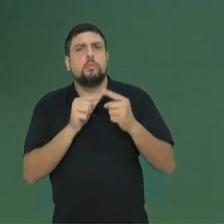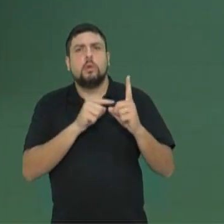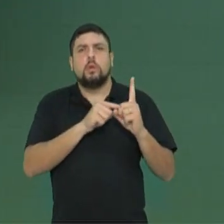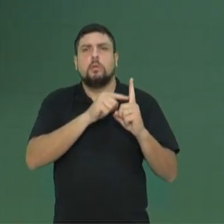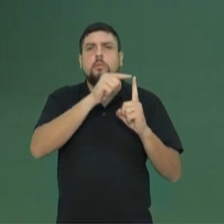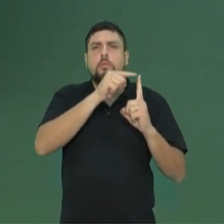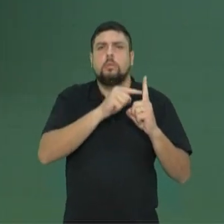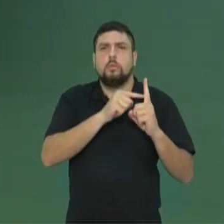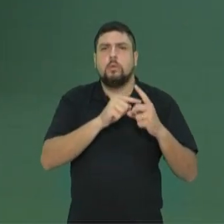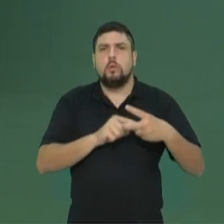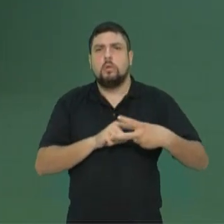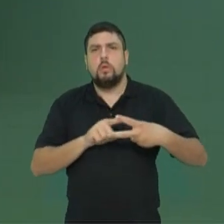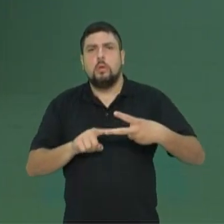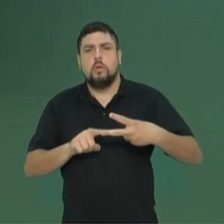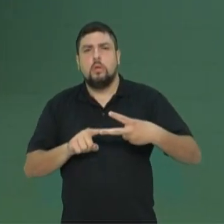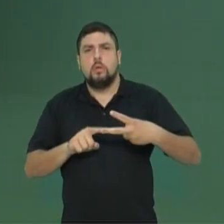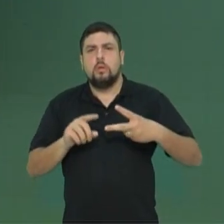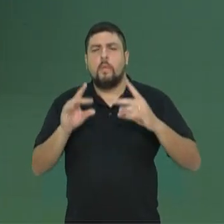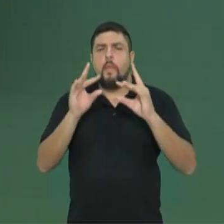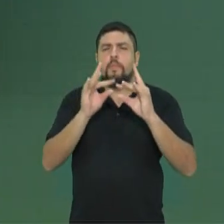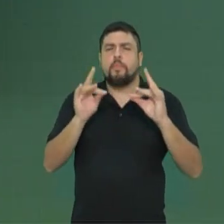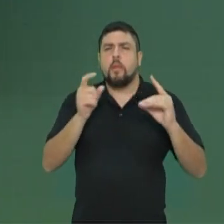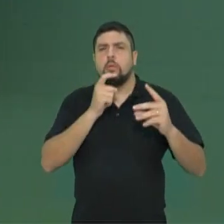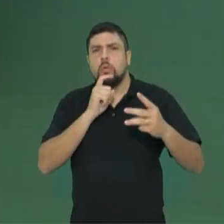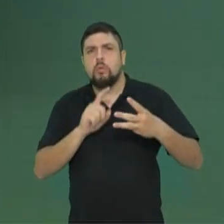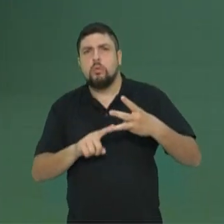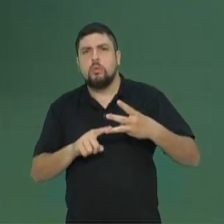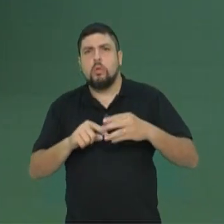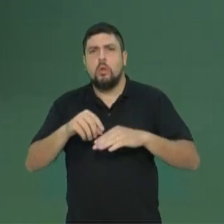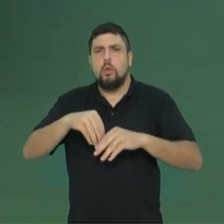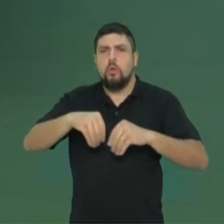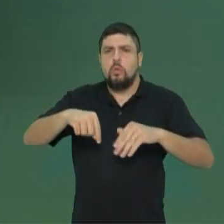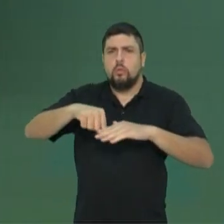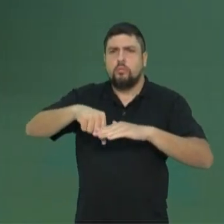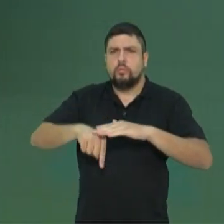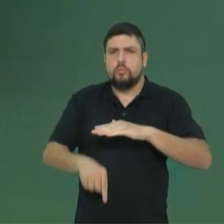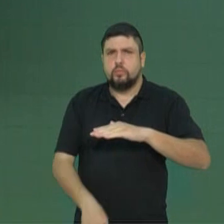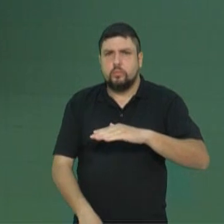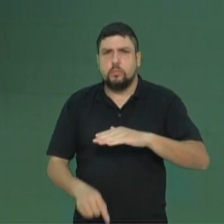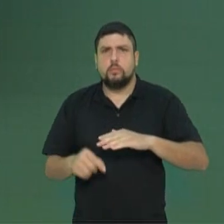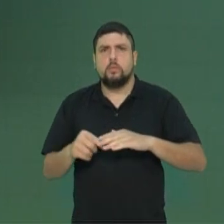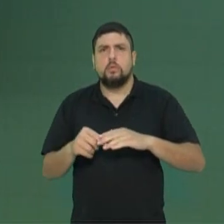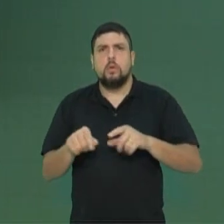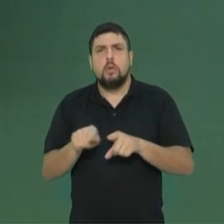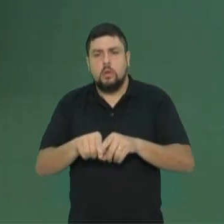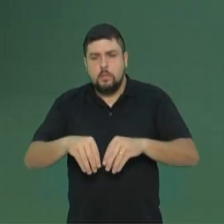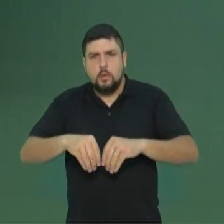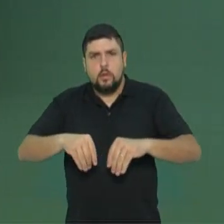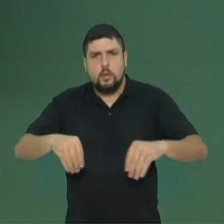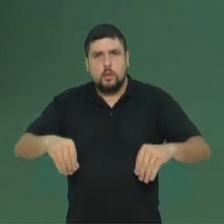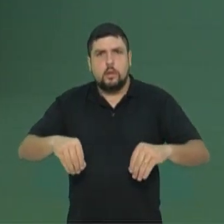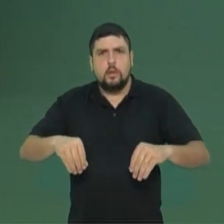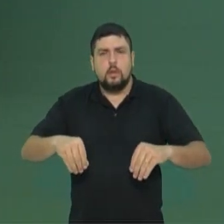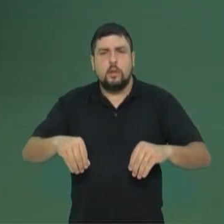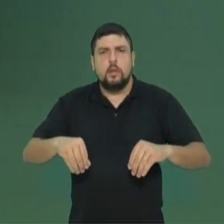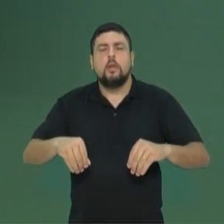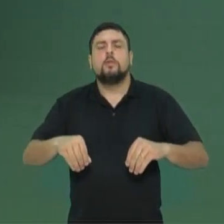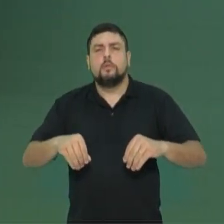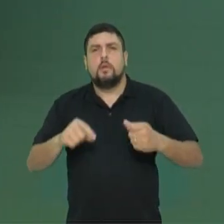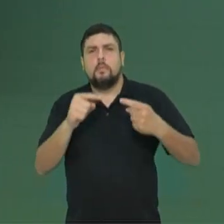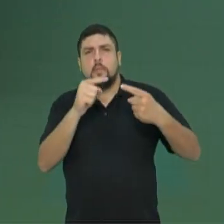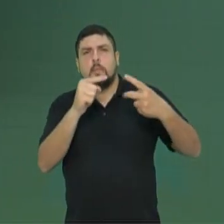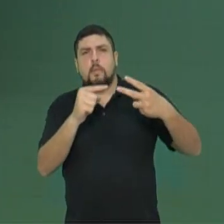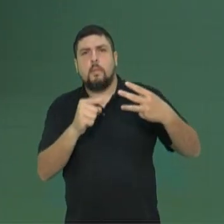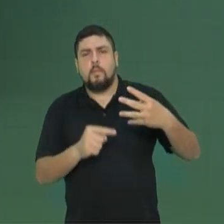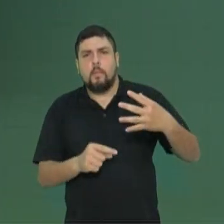altitude? Umidade? Profundidade do solo? Composição do solo? Sim, respondem a tudo isso ao